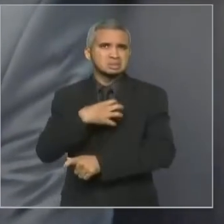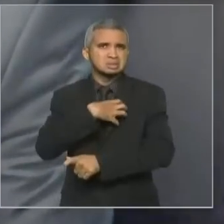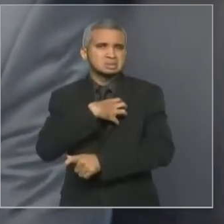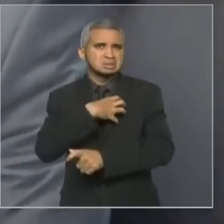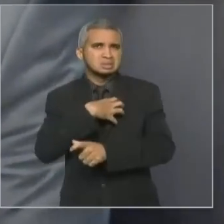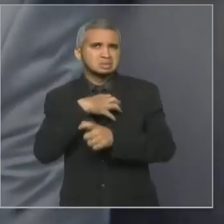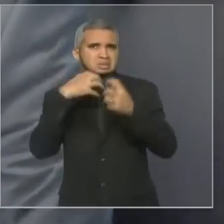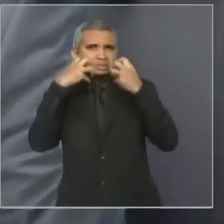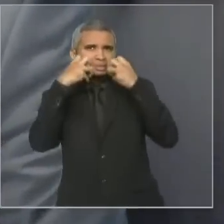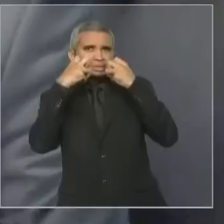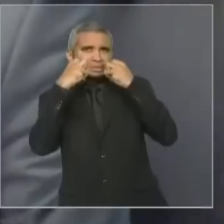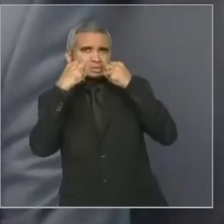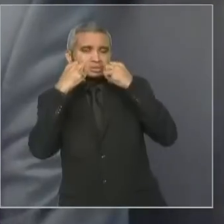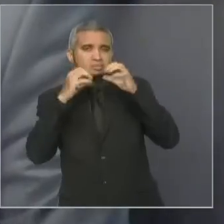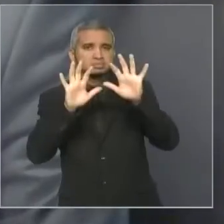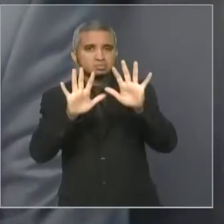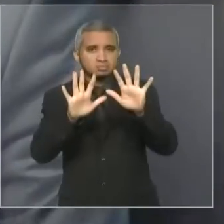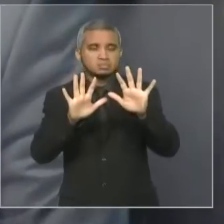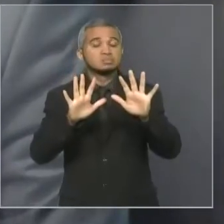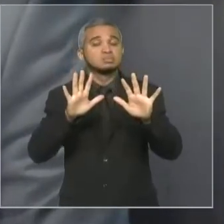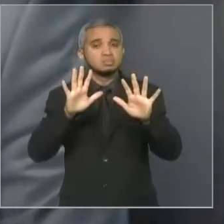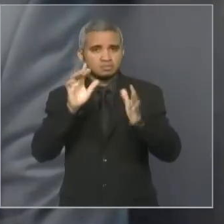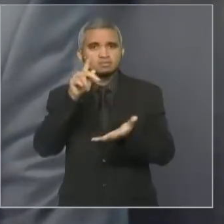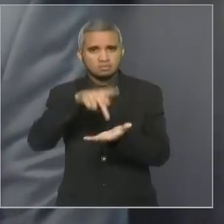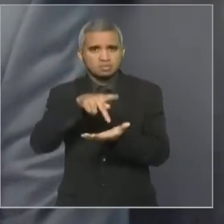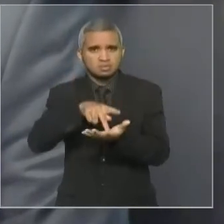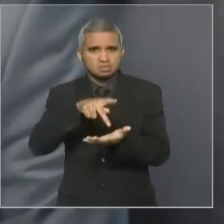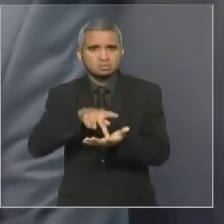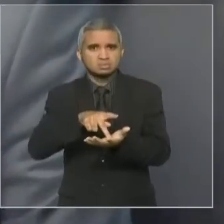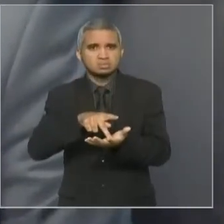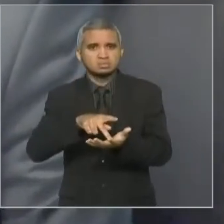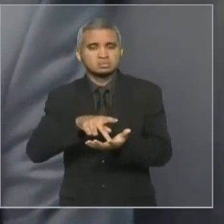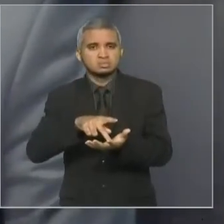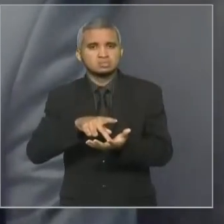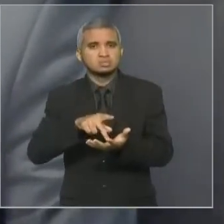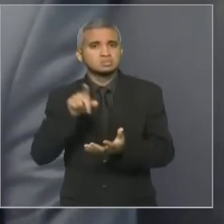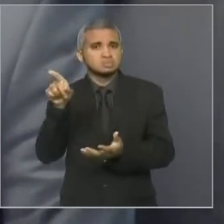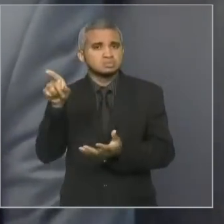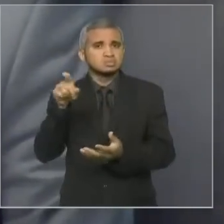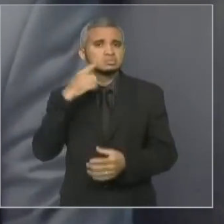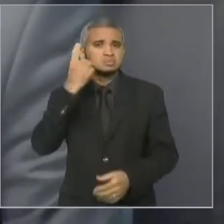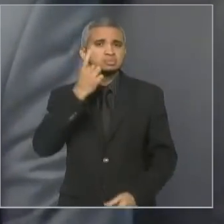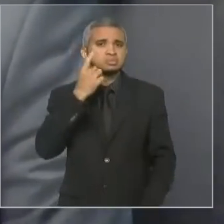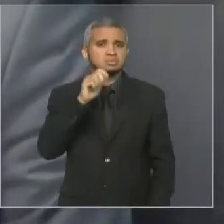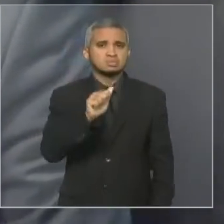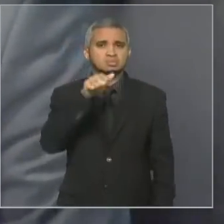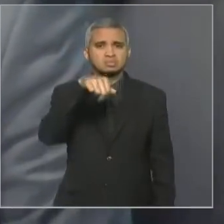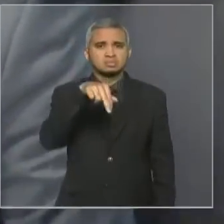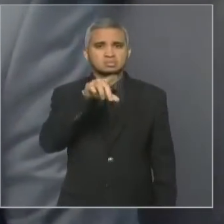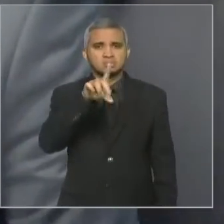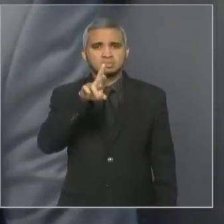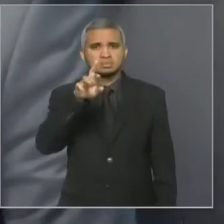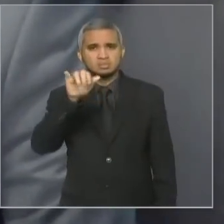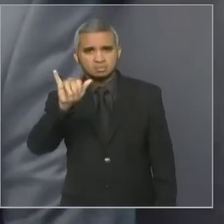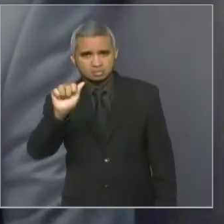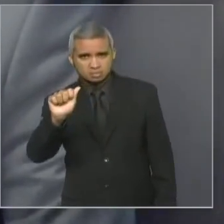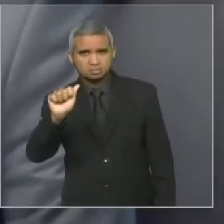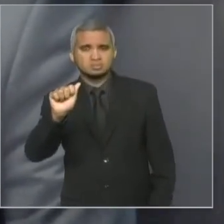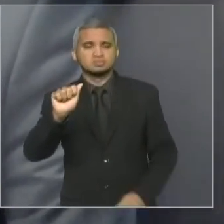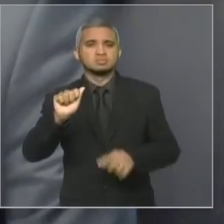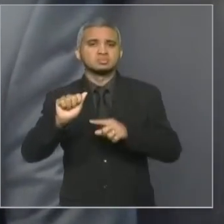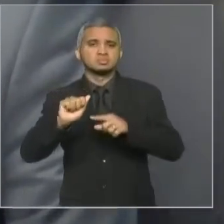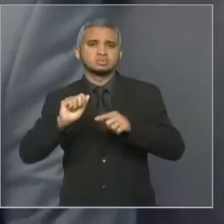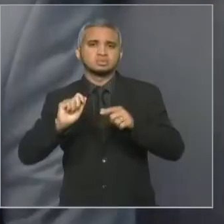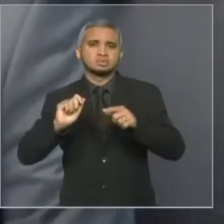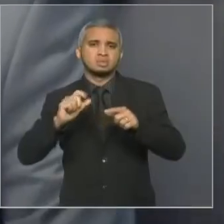a presença da deputada Andréia aqui no plenário. Os desafios que ela enfrentou juntamente com